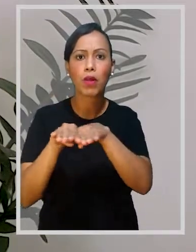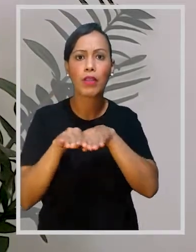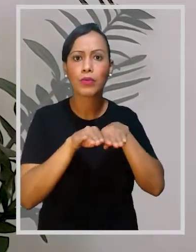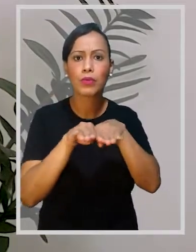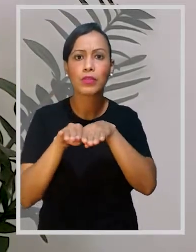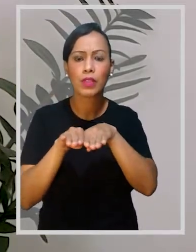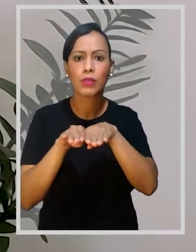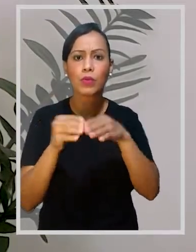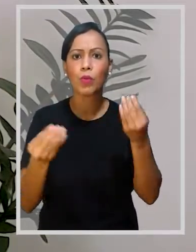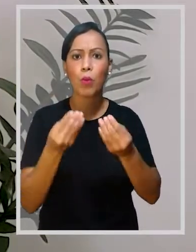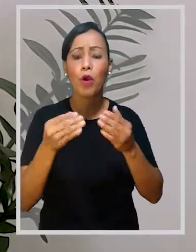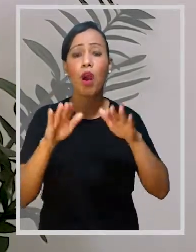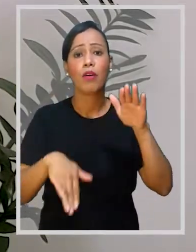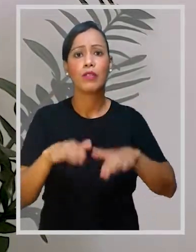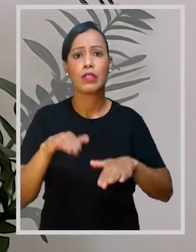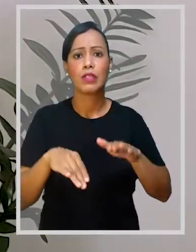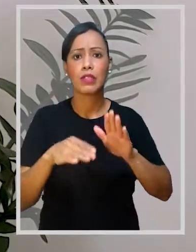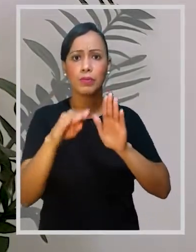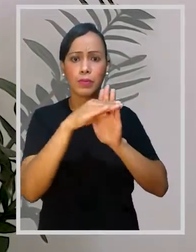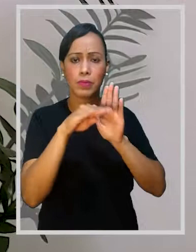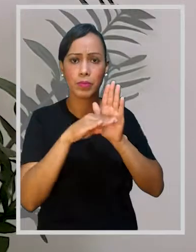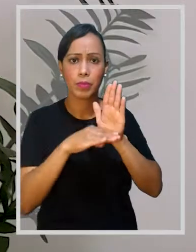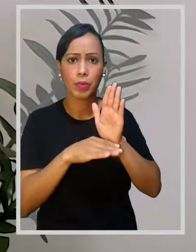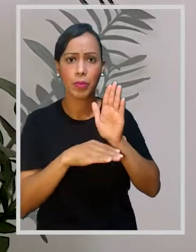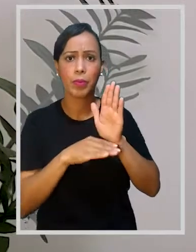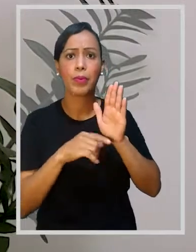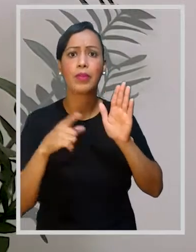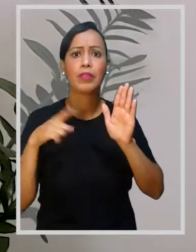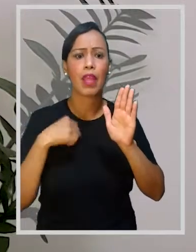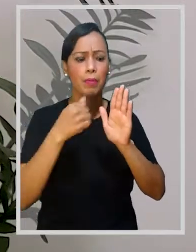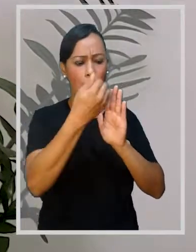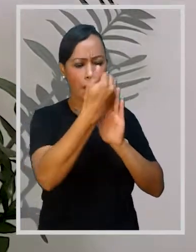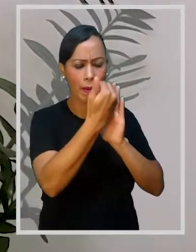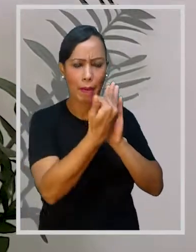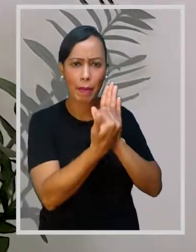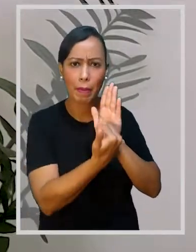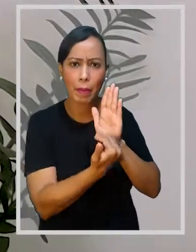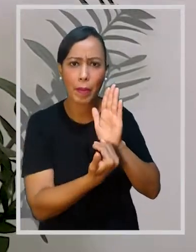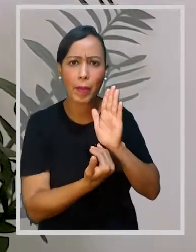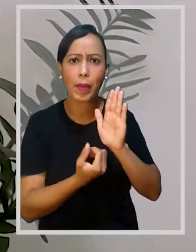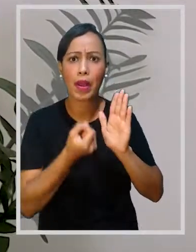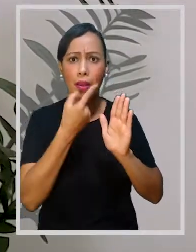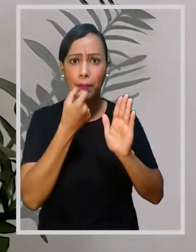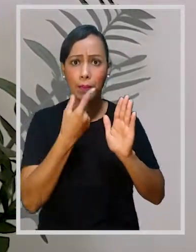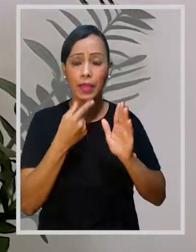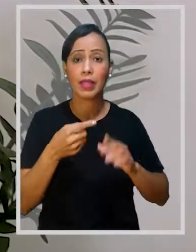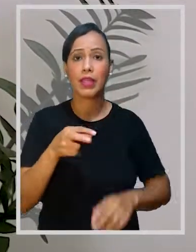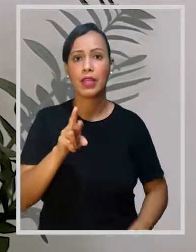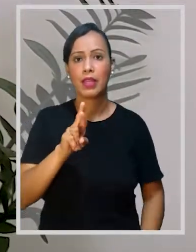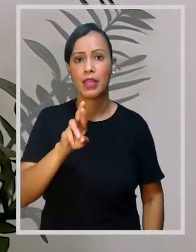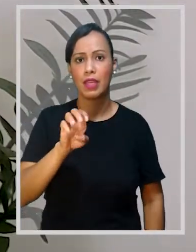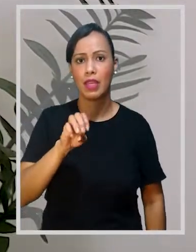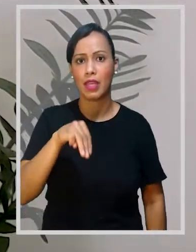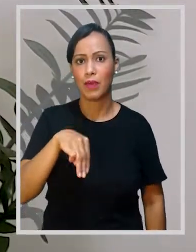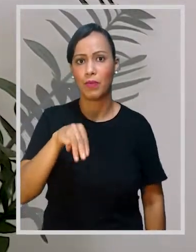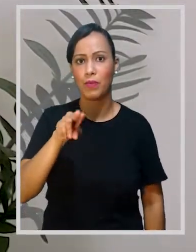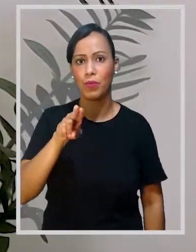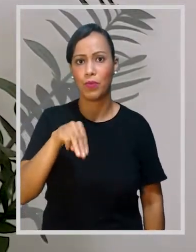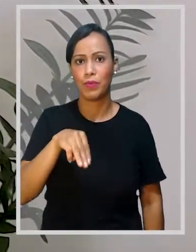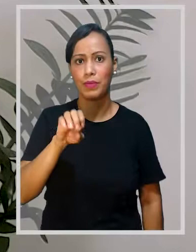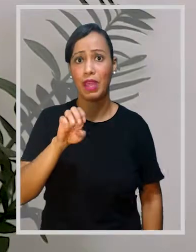Medicamentos padronizados. Mesmo remédios que estão na lista do SUS, como na Relação Nacional de Medicamentos